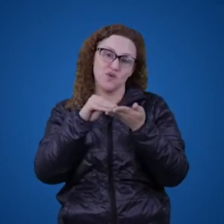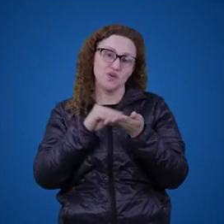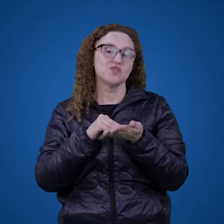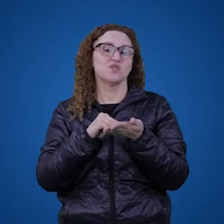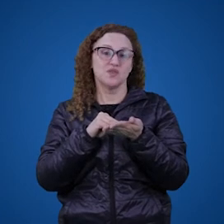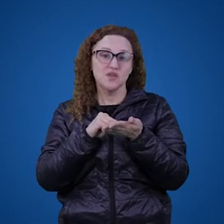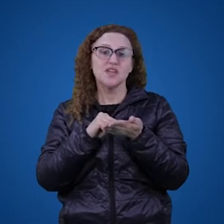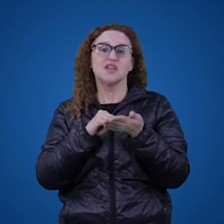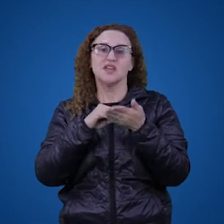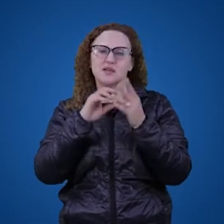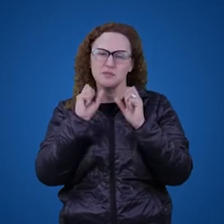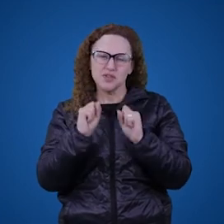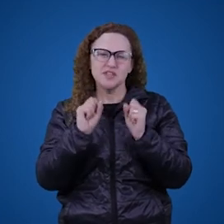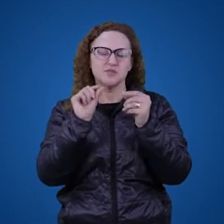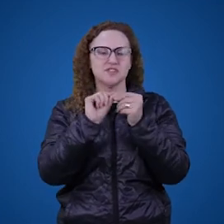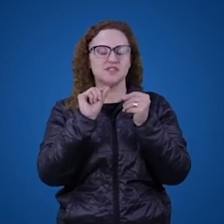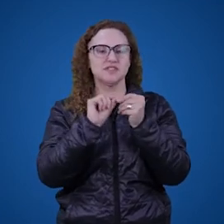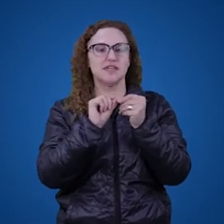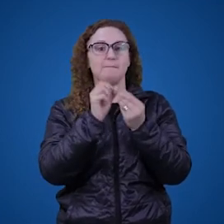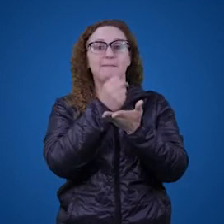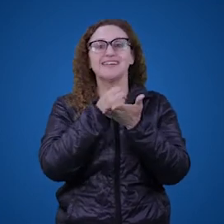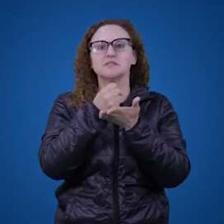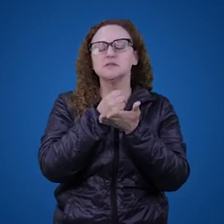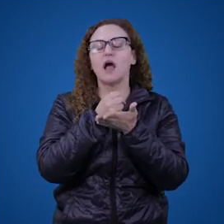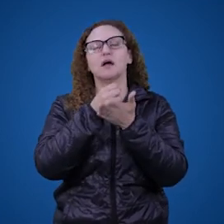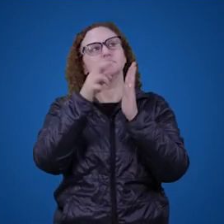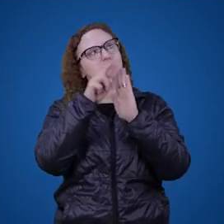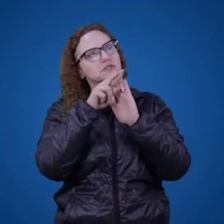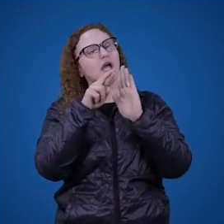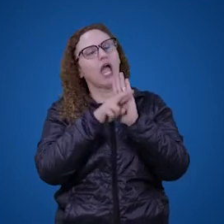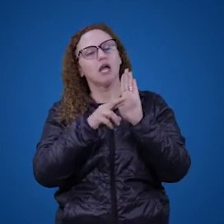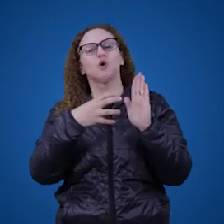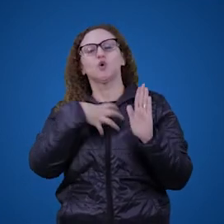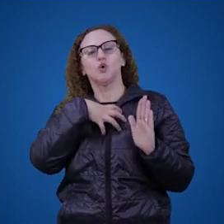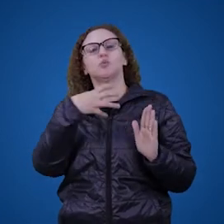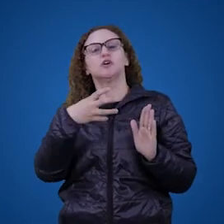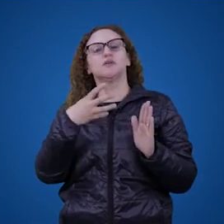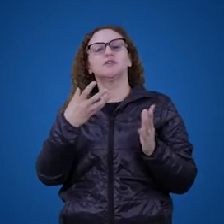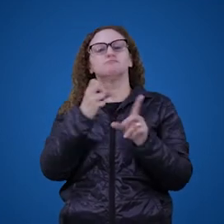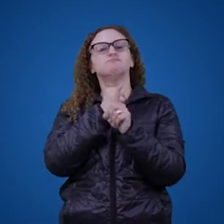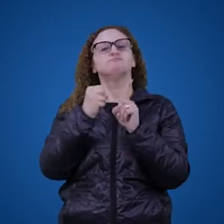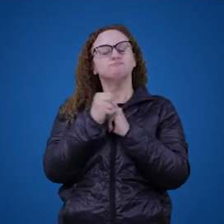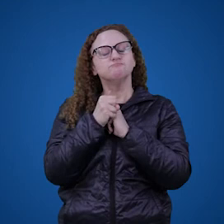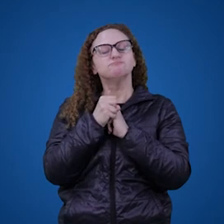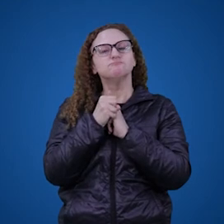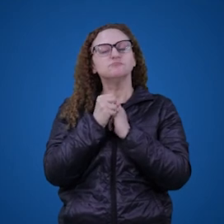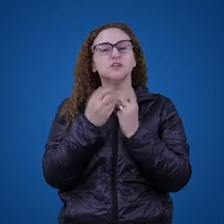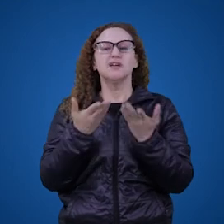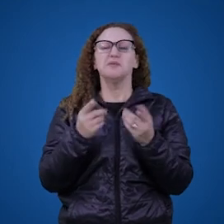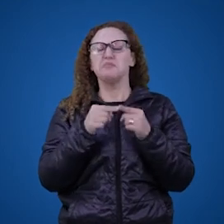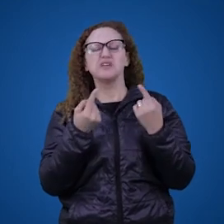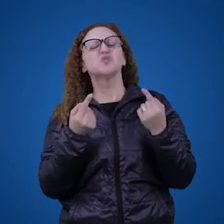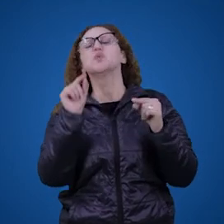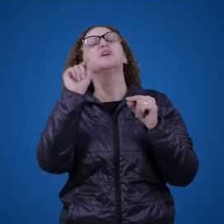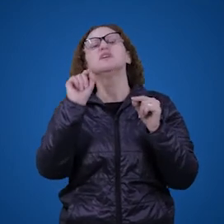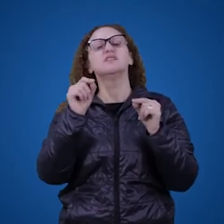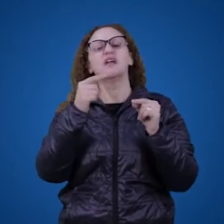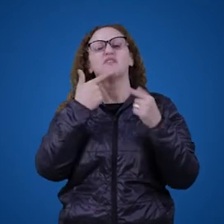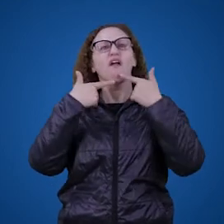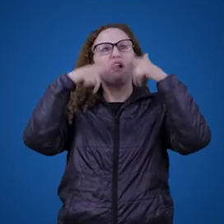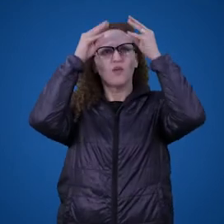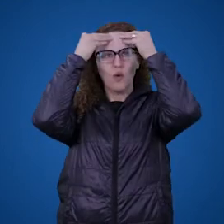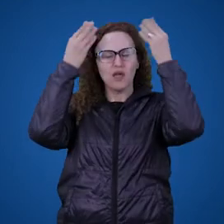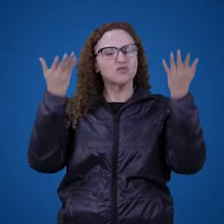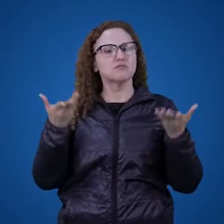podemos jogá-lo baseado em regras num contexto com comportamentos associados. Bem, mas o que tudo isso tem a ver com a